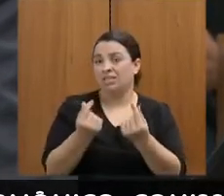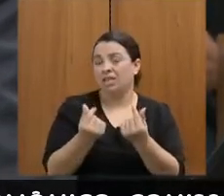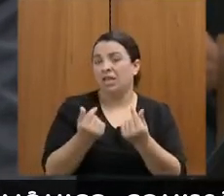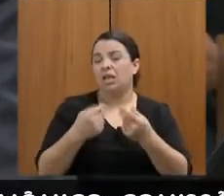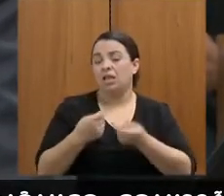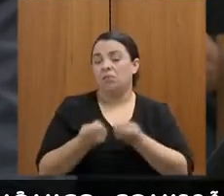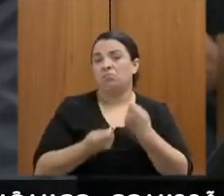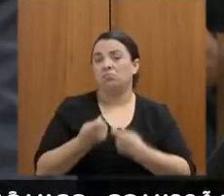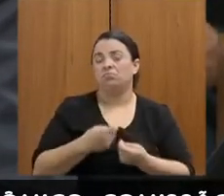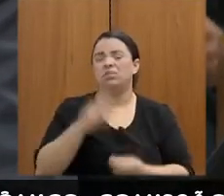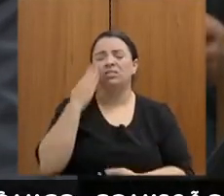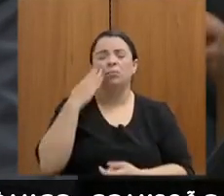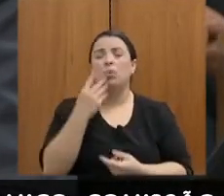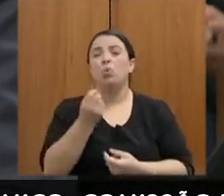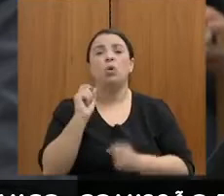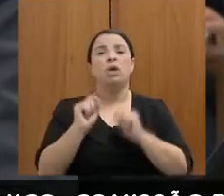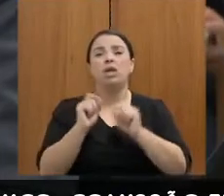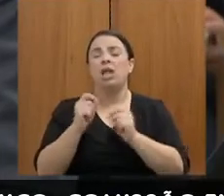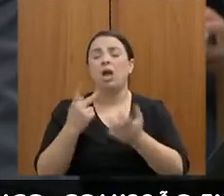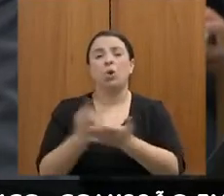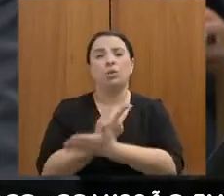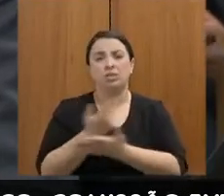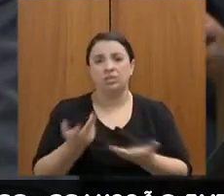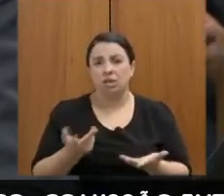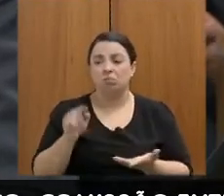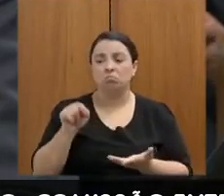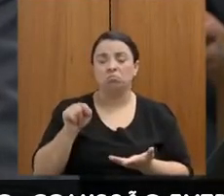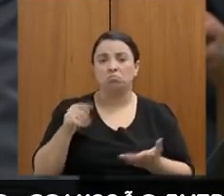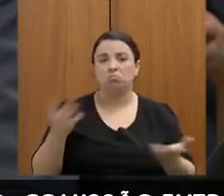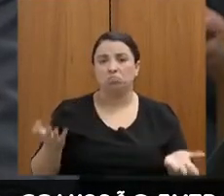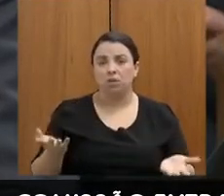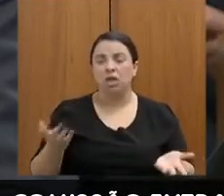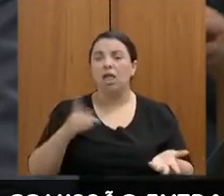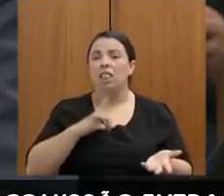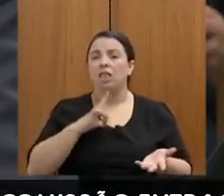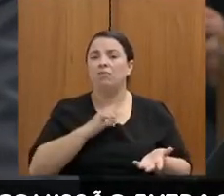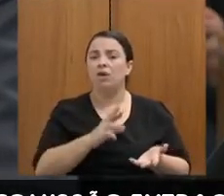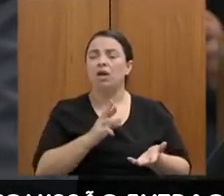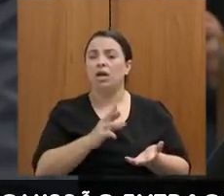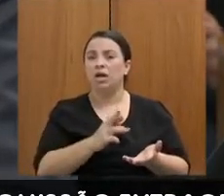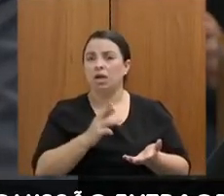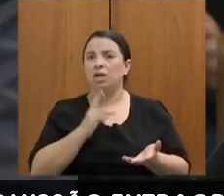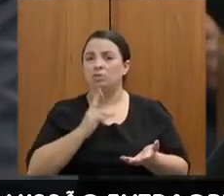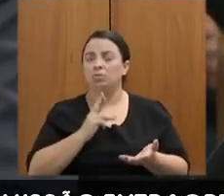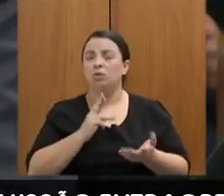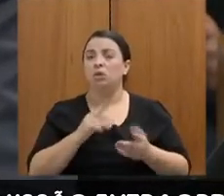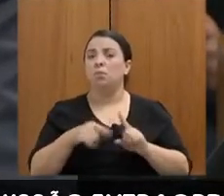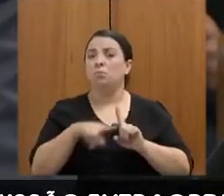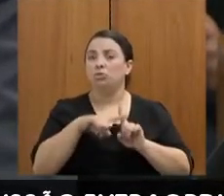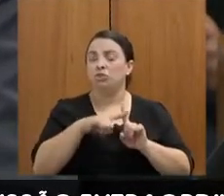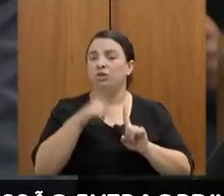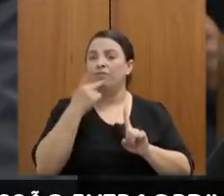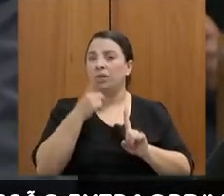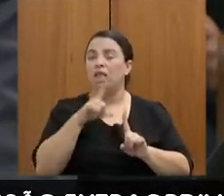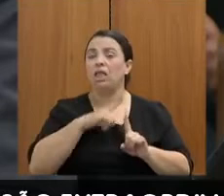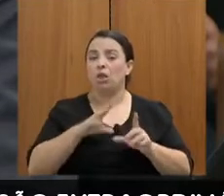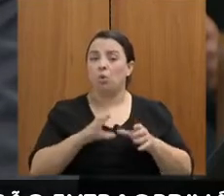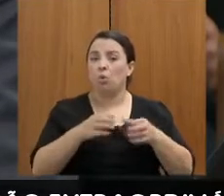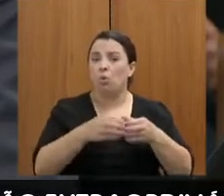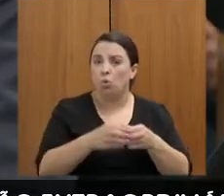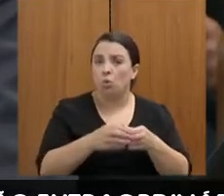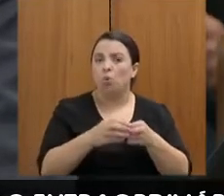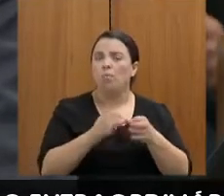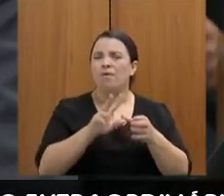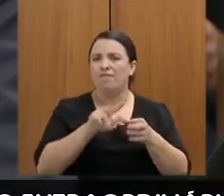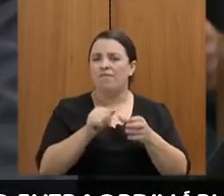acontecendo ali. Tivemos uma resposta muito positiva, falando a questão de que estaria montando uma força-tarefa para colocar em